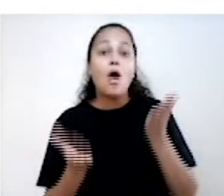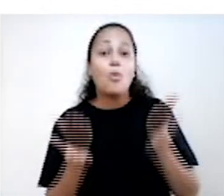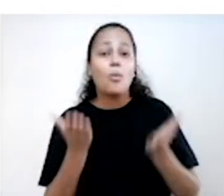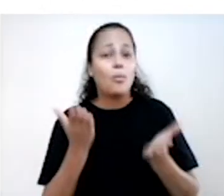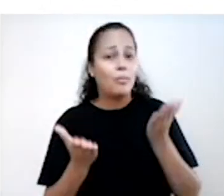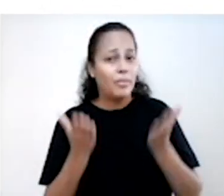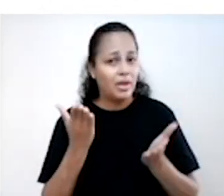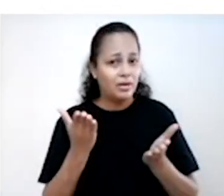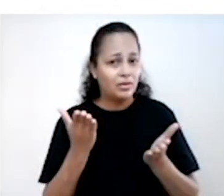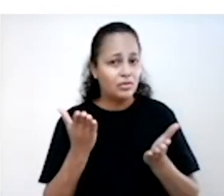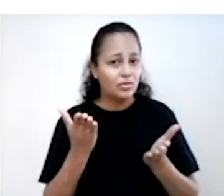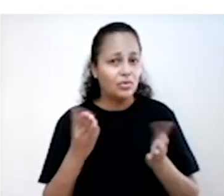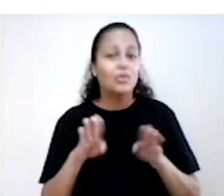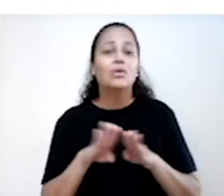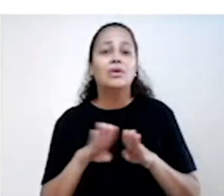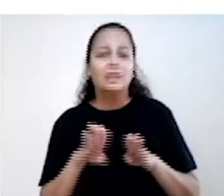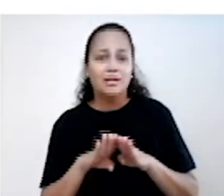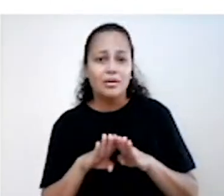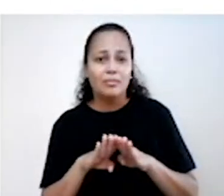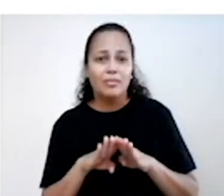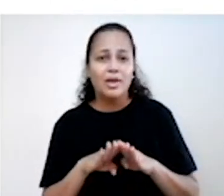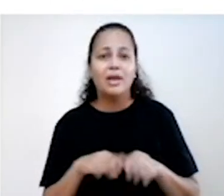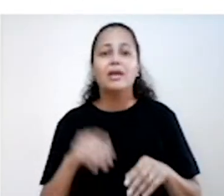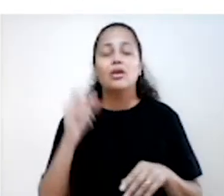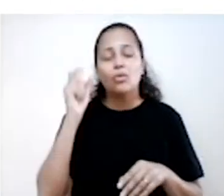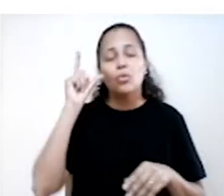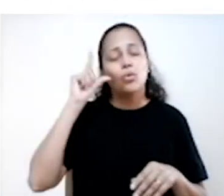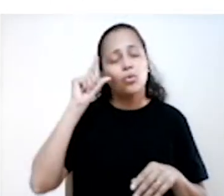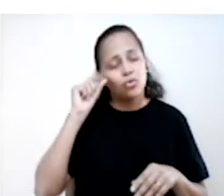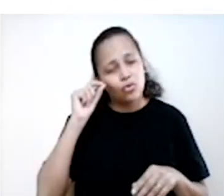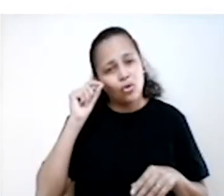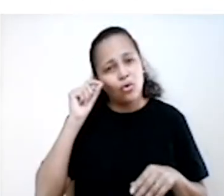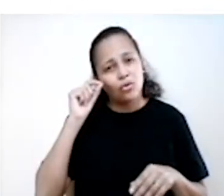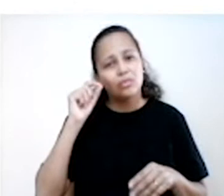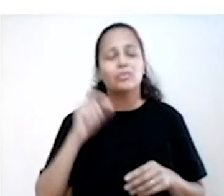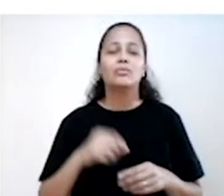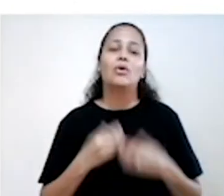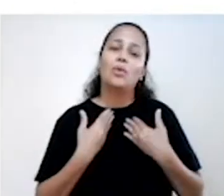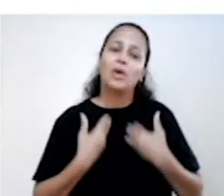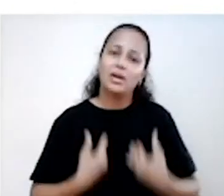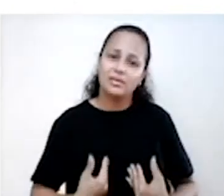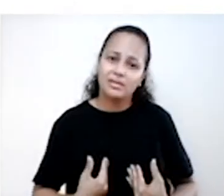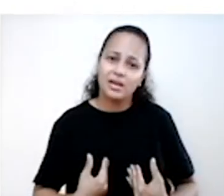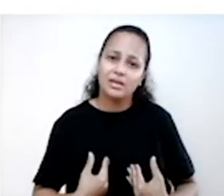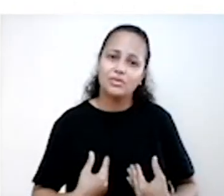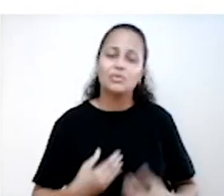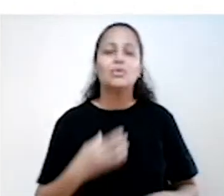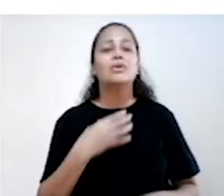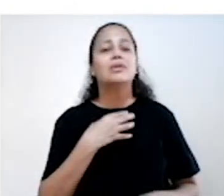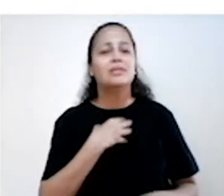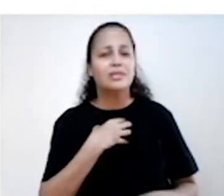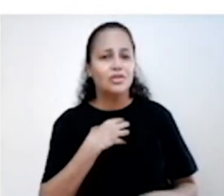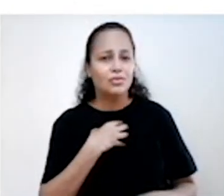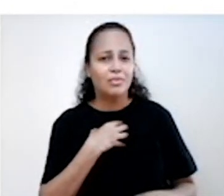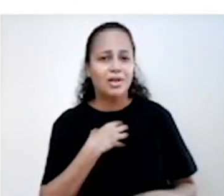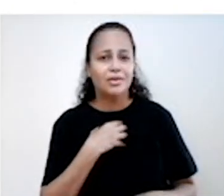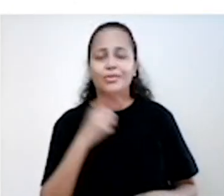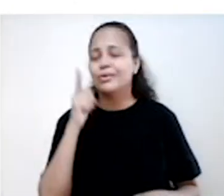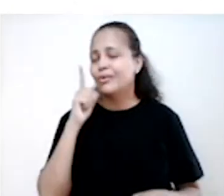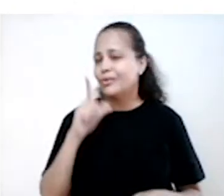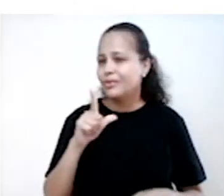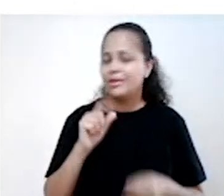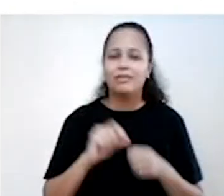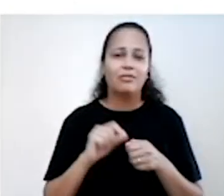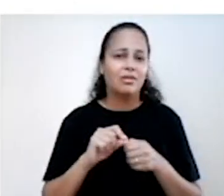do sono, seja insônia ou excesso do sono O cansaço Sentimentos de inatividade ou